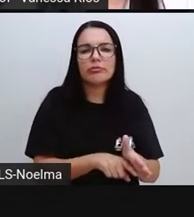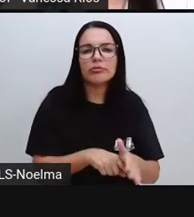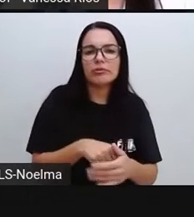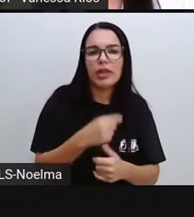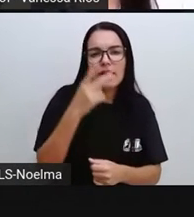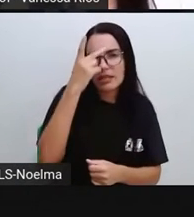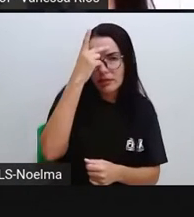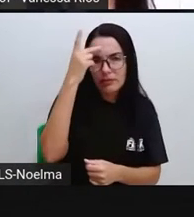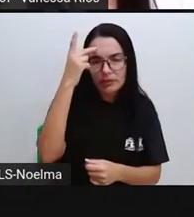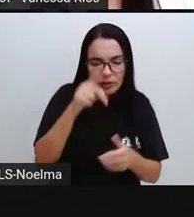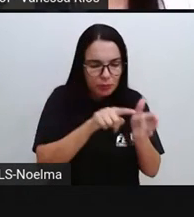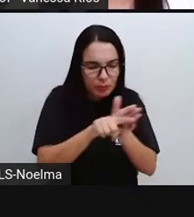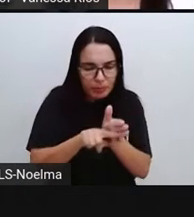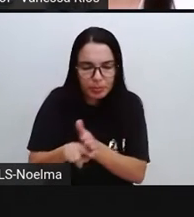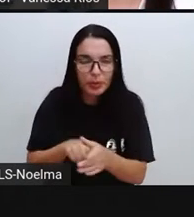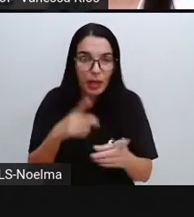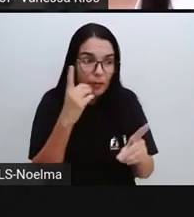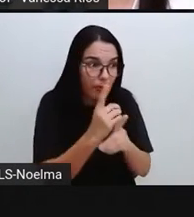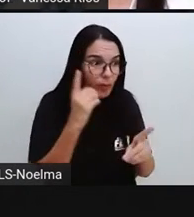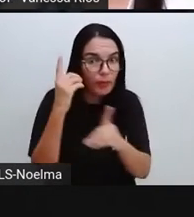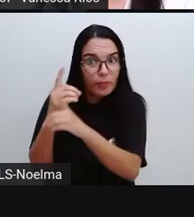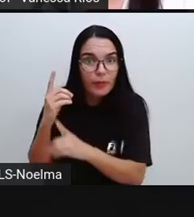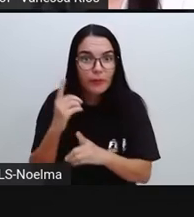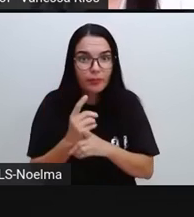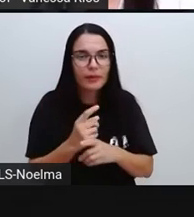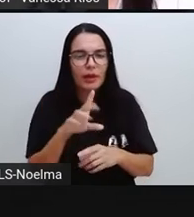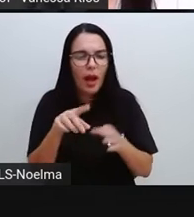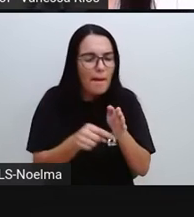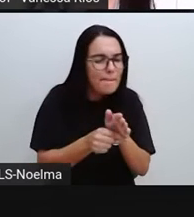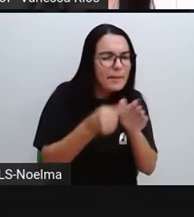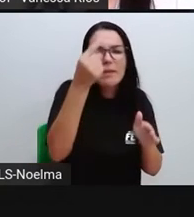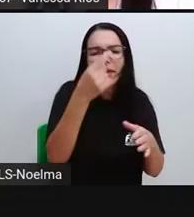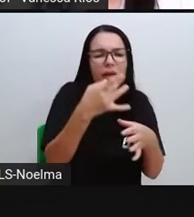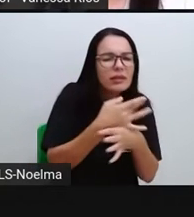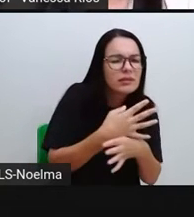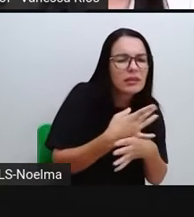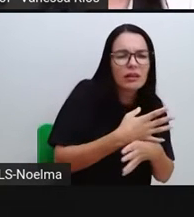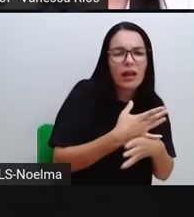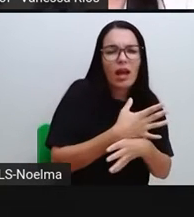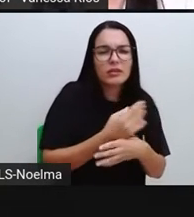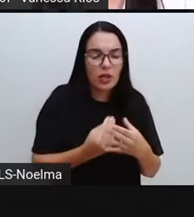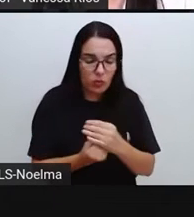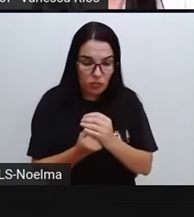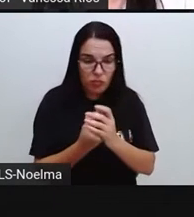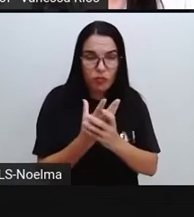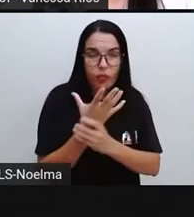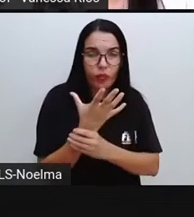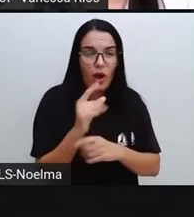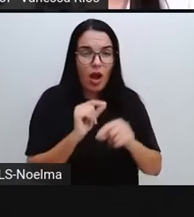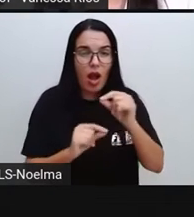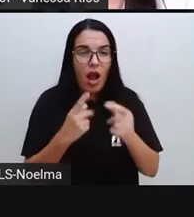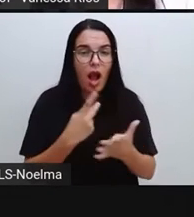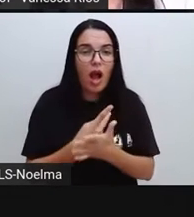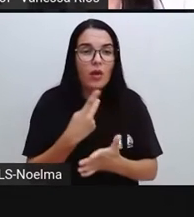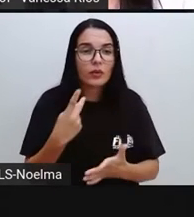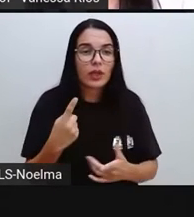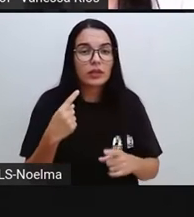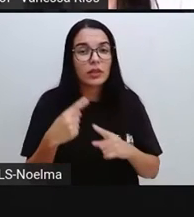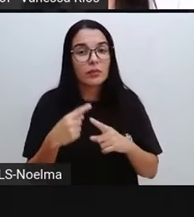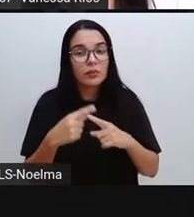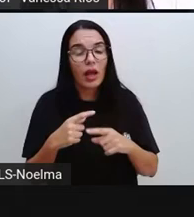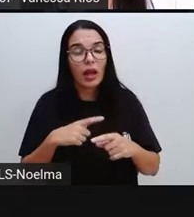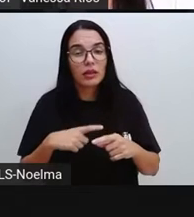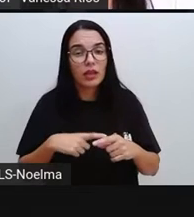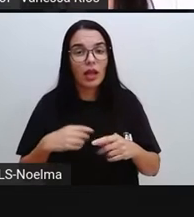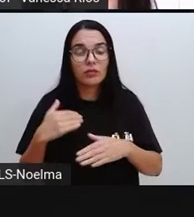das pesquisas, se observa aí que as primeiras civilizações, elas se dão, elas têm origem